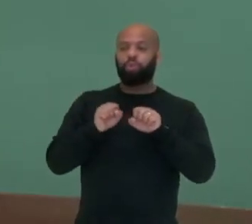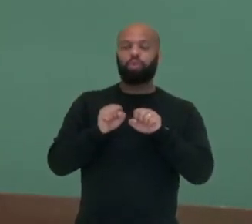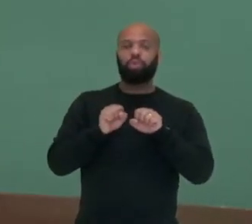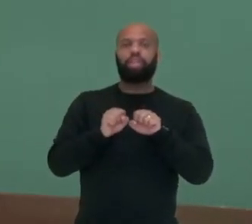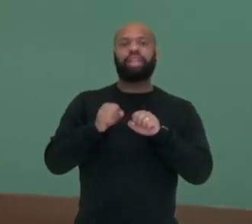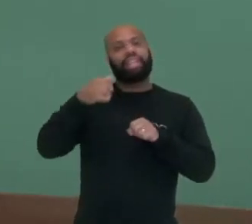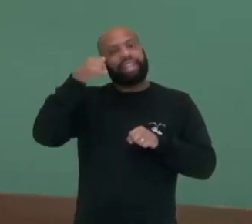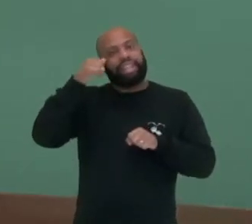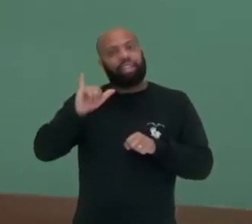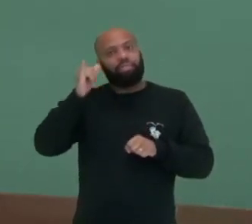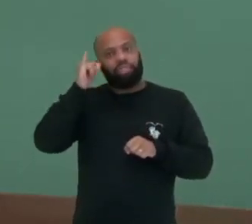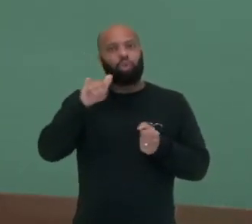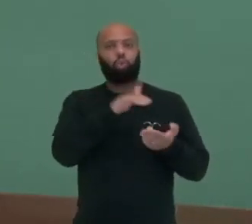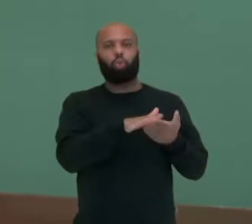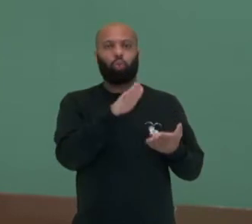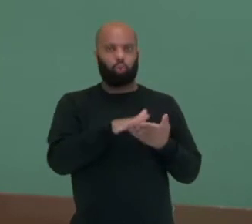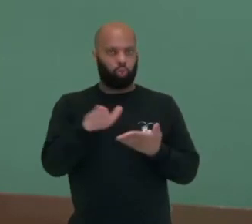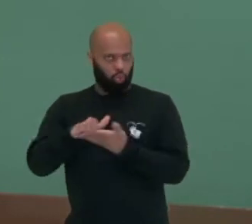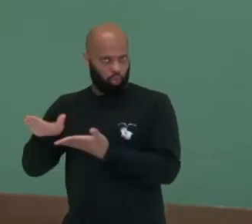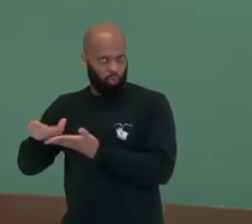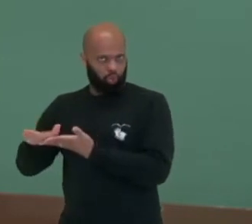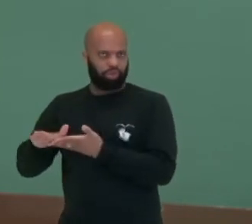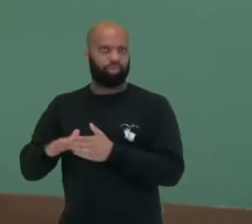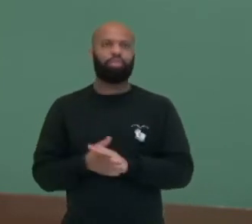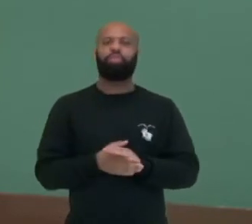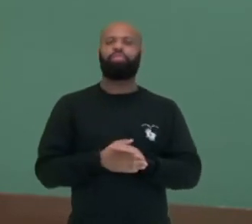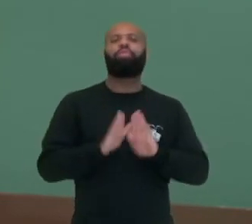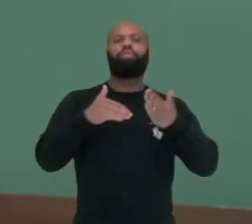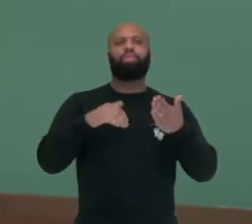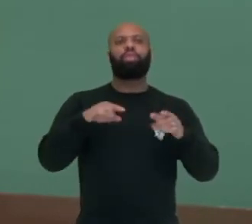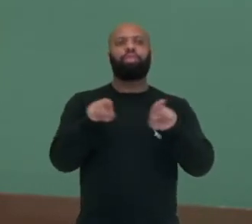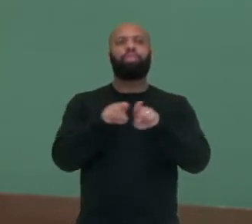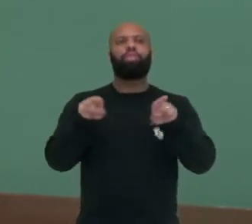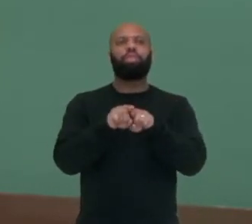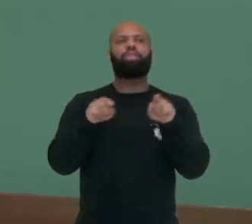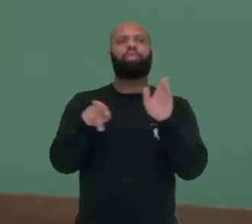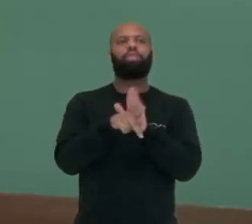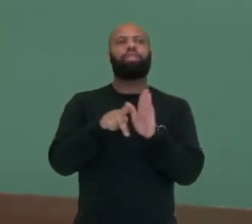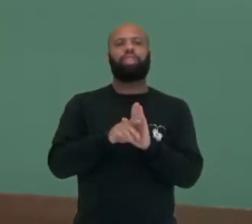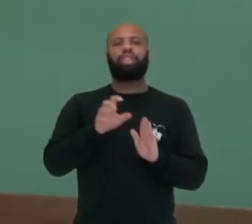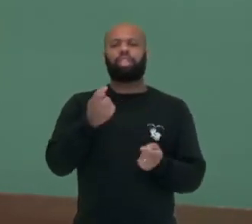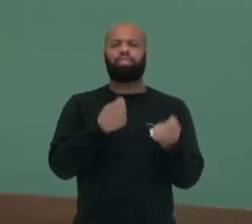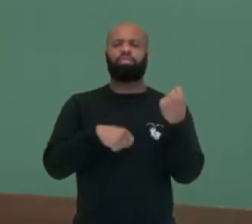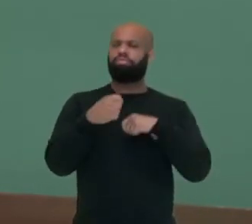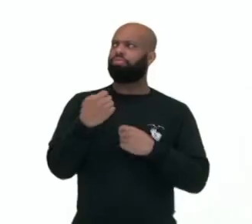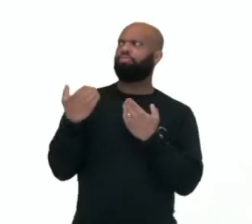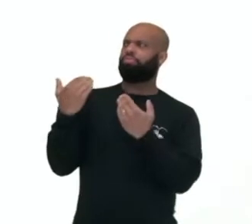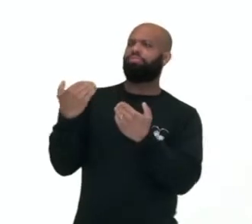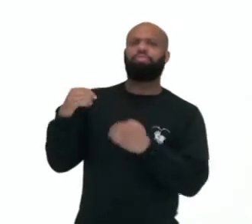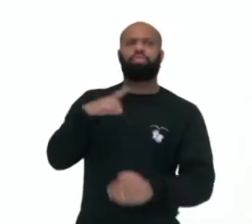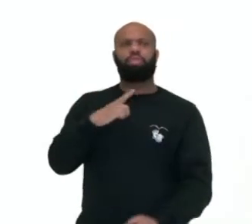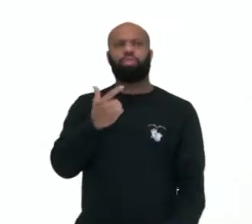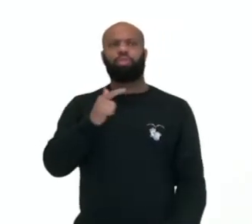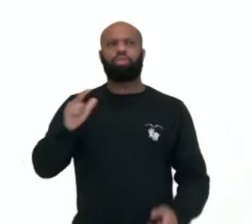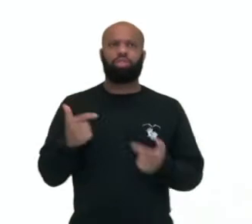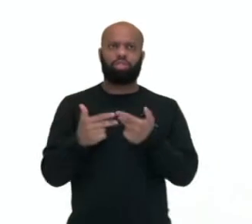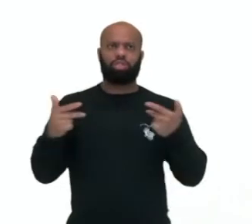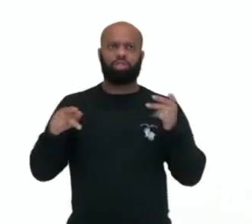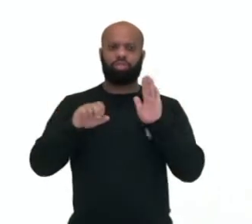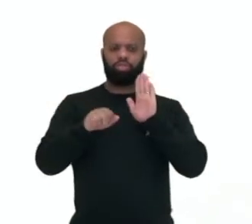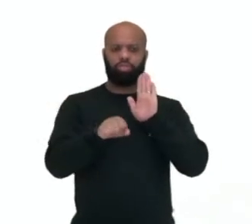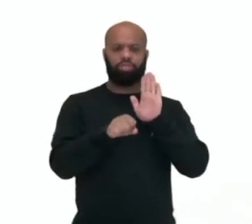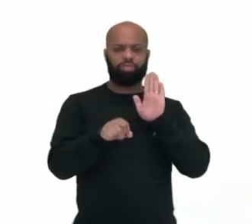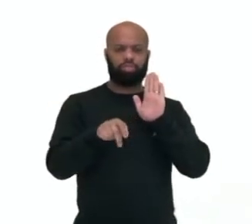consumo no país. Além das medidas econômicas bastante impopulares, outra marca do seu governo